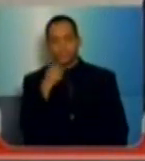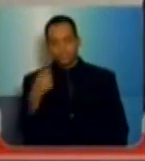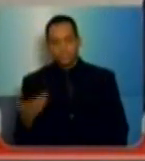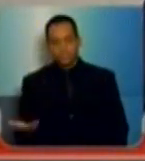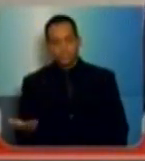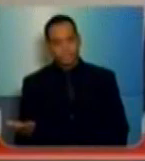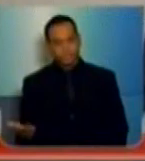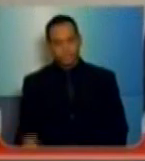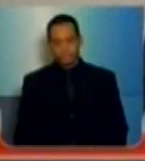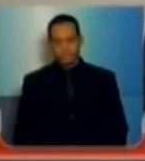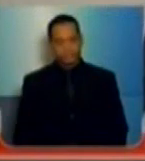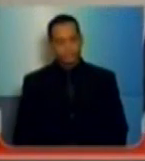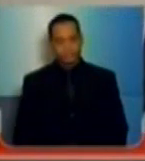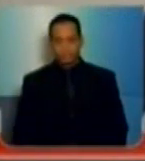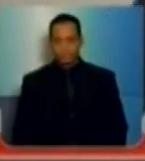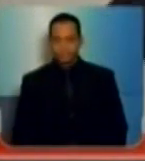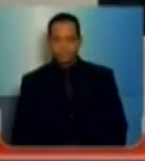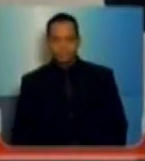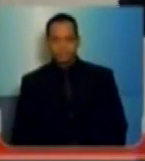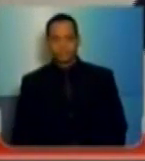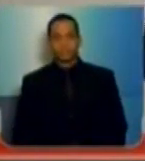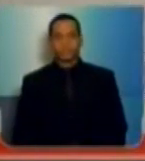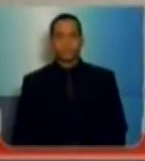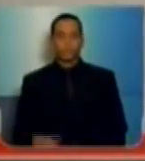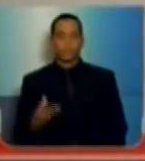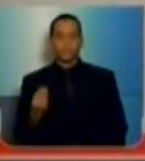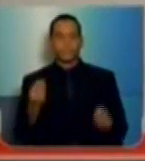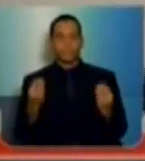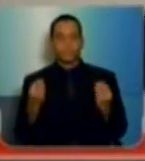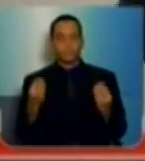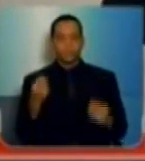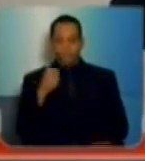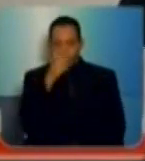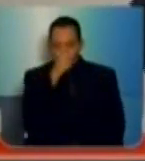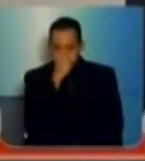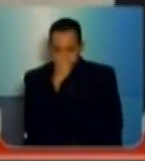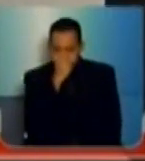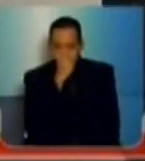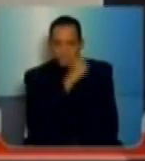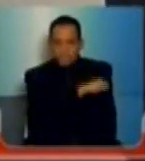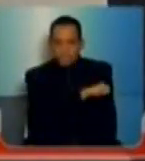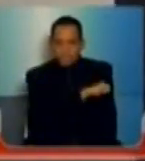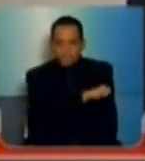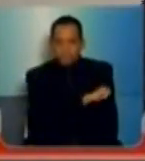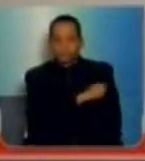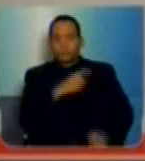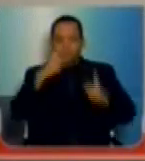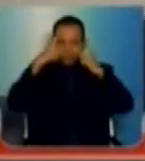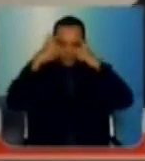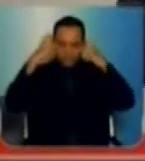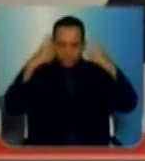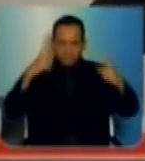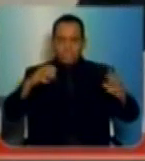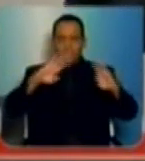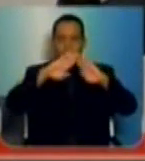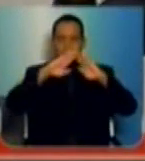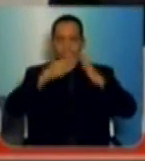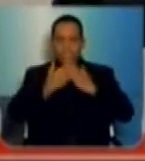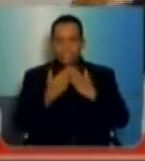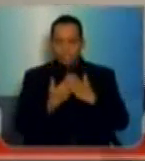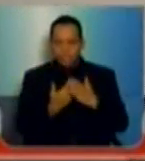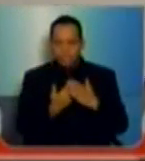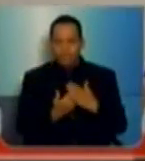na rede pública de ensino, pela superlotação de salas, pela violência nas escolas, pelas péssimas